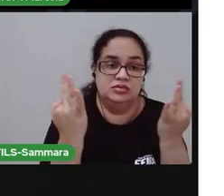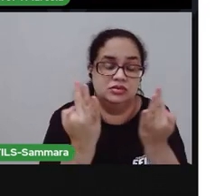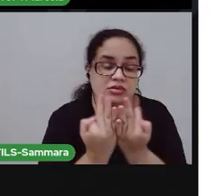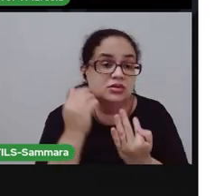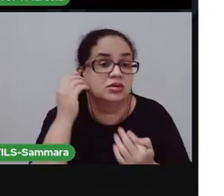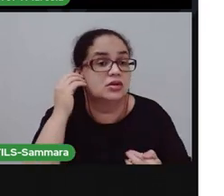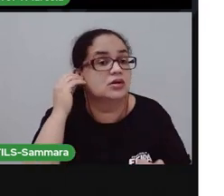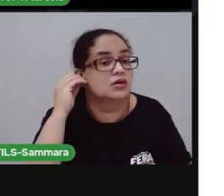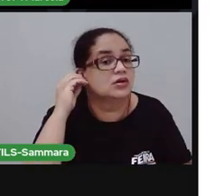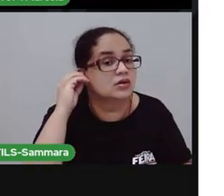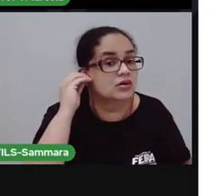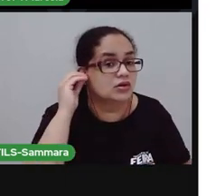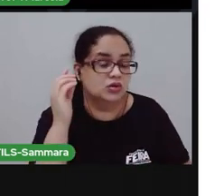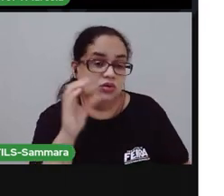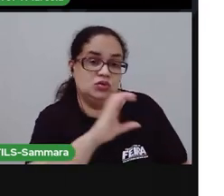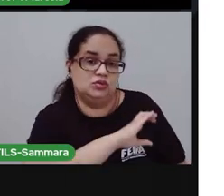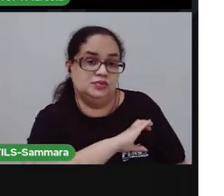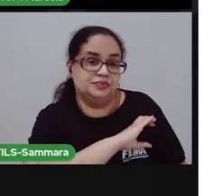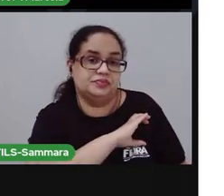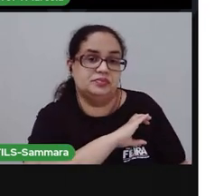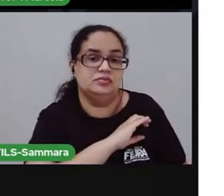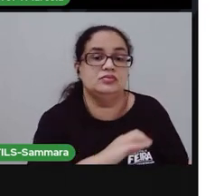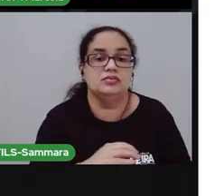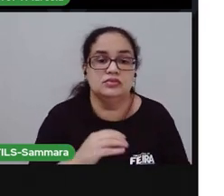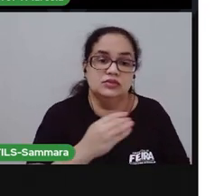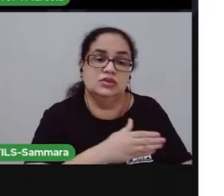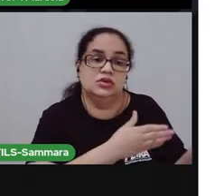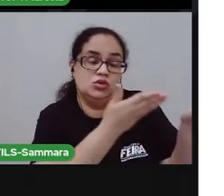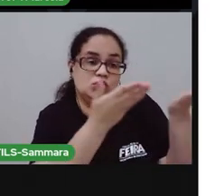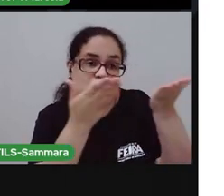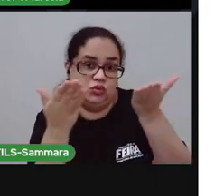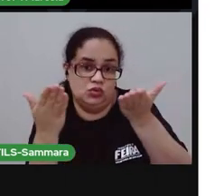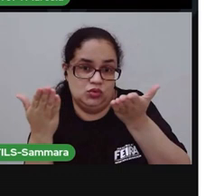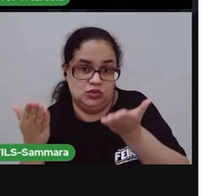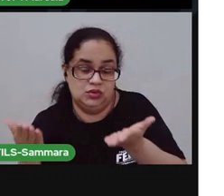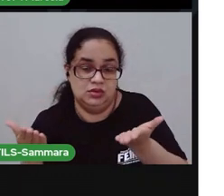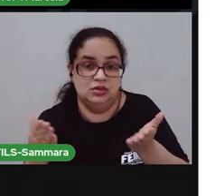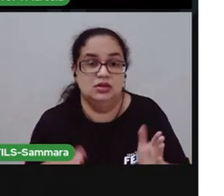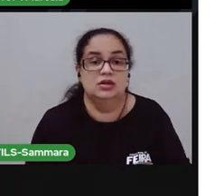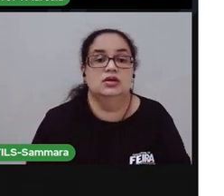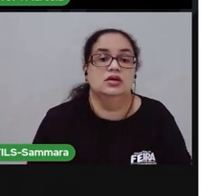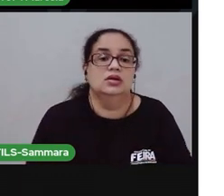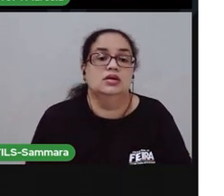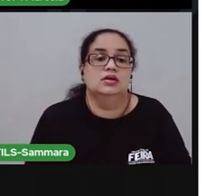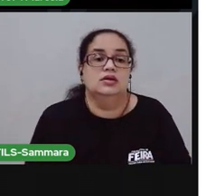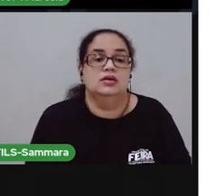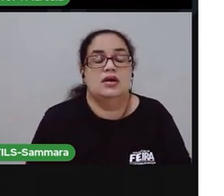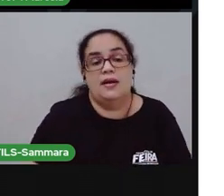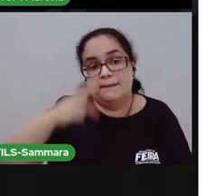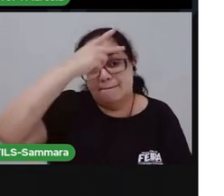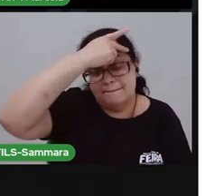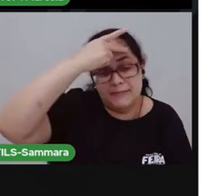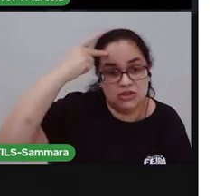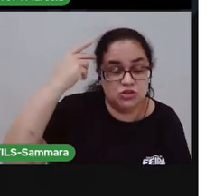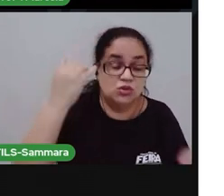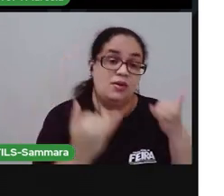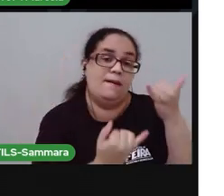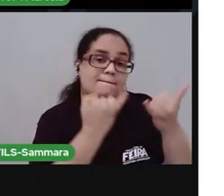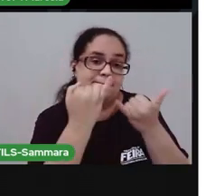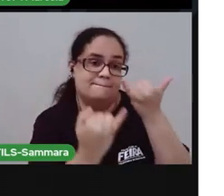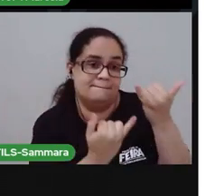coleguinhas. É assim, você primeiro vai convidar alguém para brincar com você.